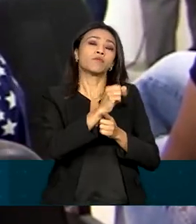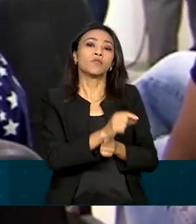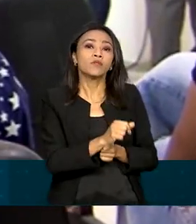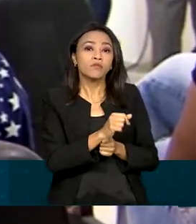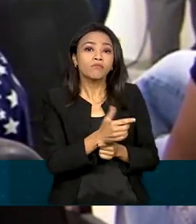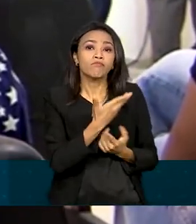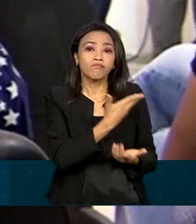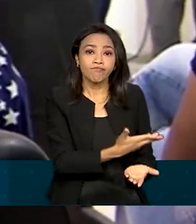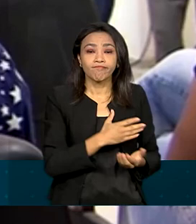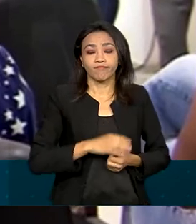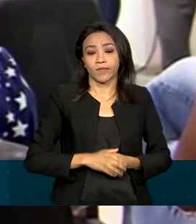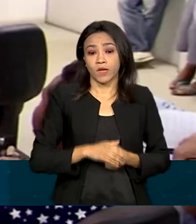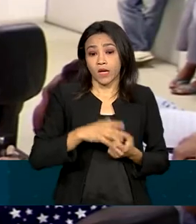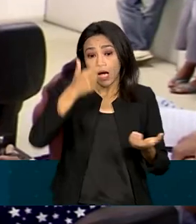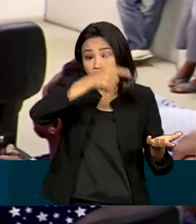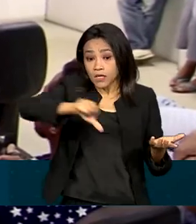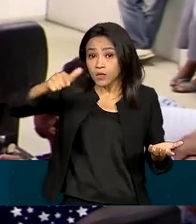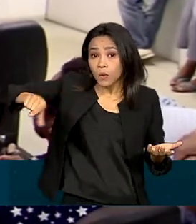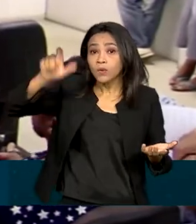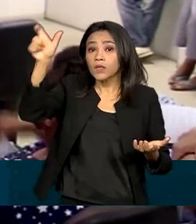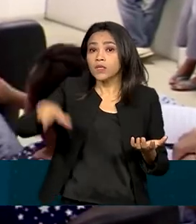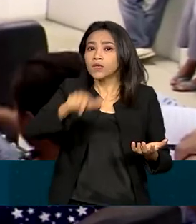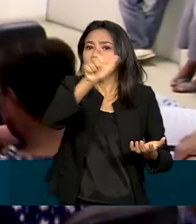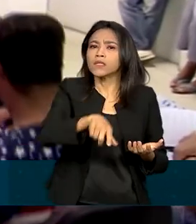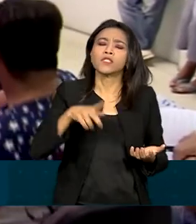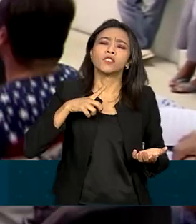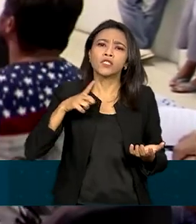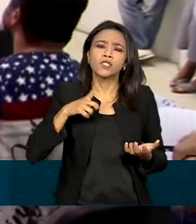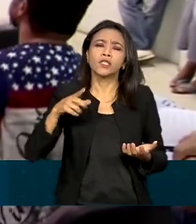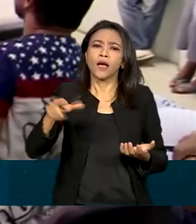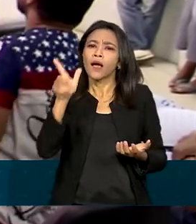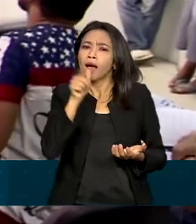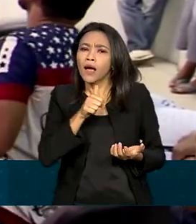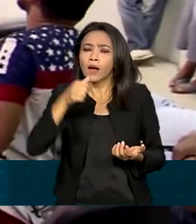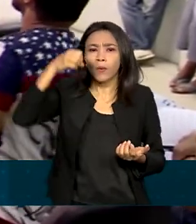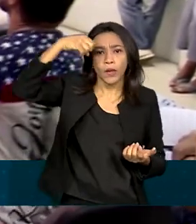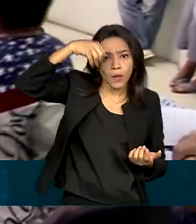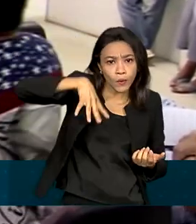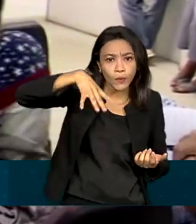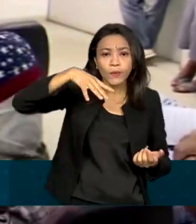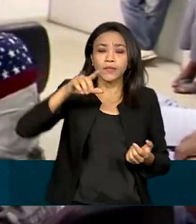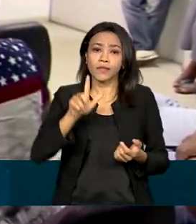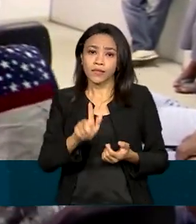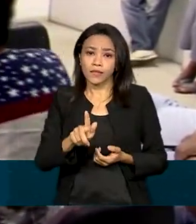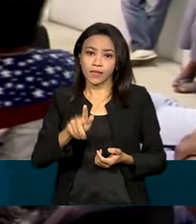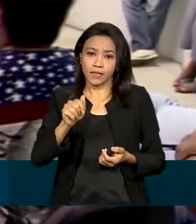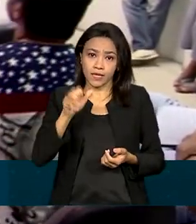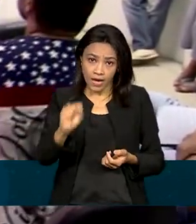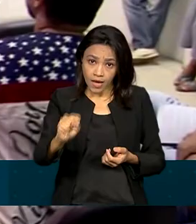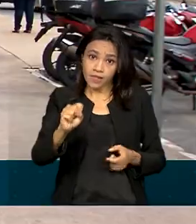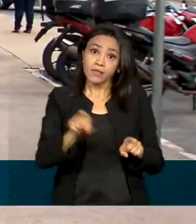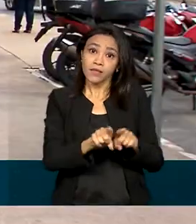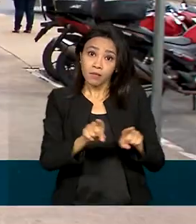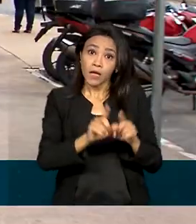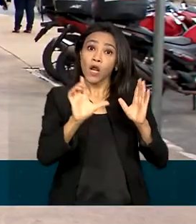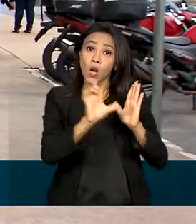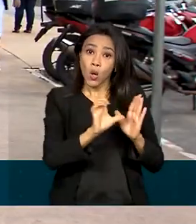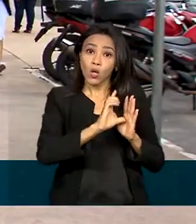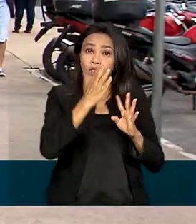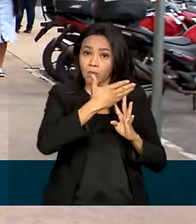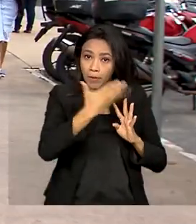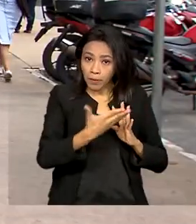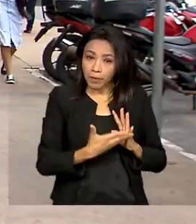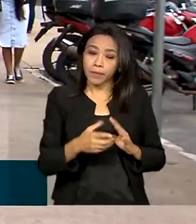bancário. Os demais tinham penduradas contas de água, luz e gás e prestações de lojas. Até o dia